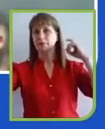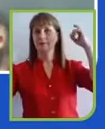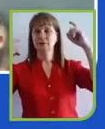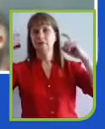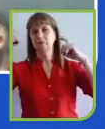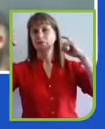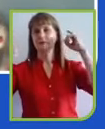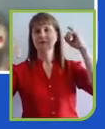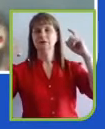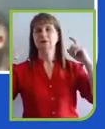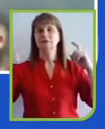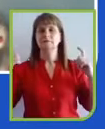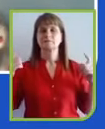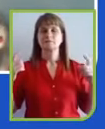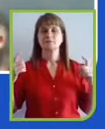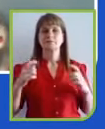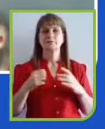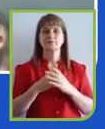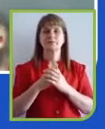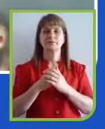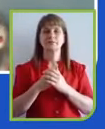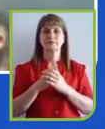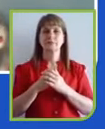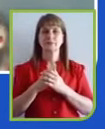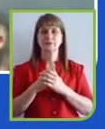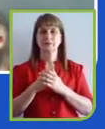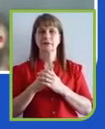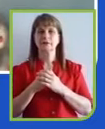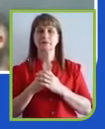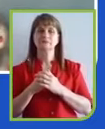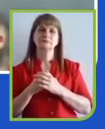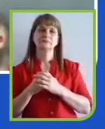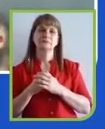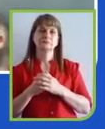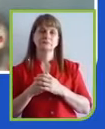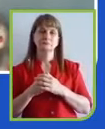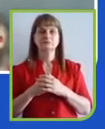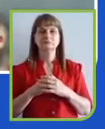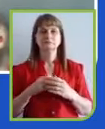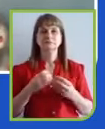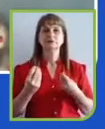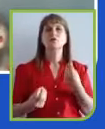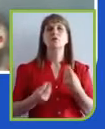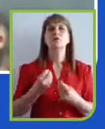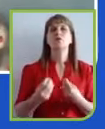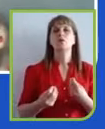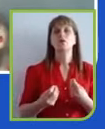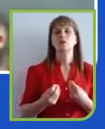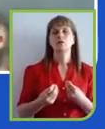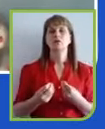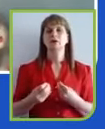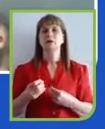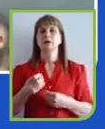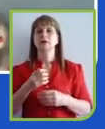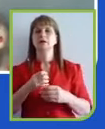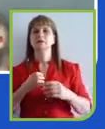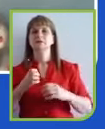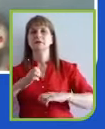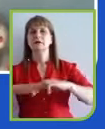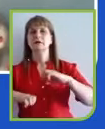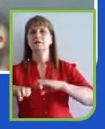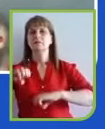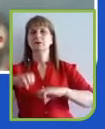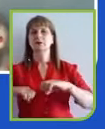como um discurso bonito do que uma prática efetiva. Como é que o empresariado brasileiro está recebendo essa ideia,